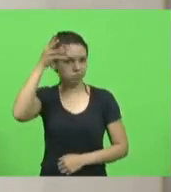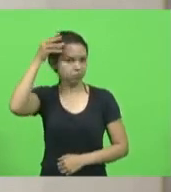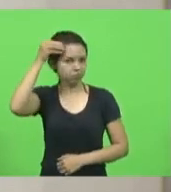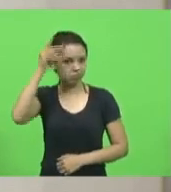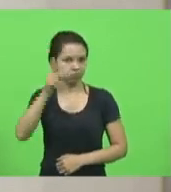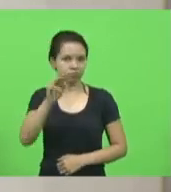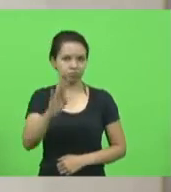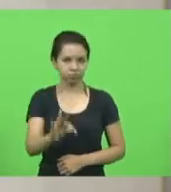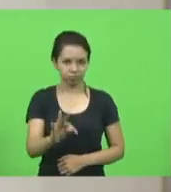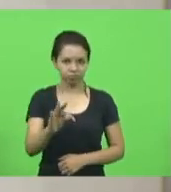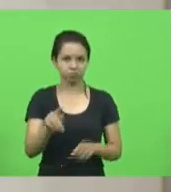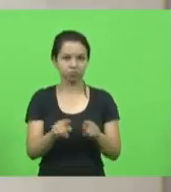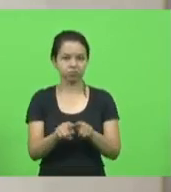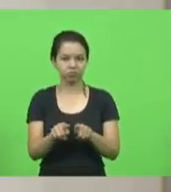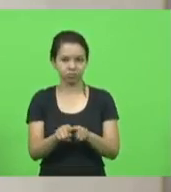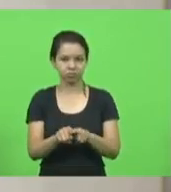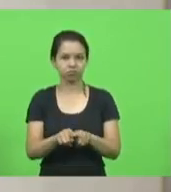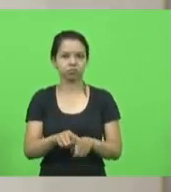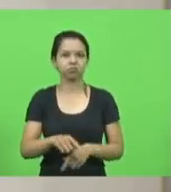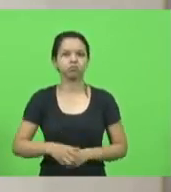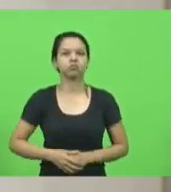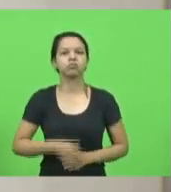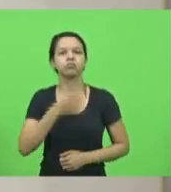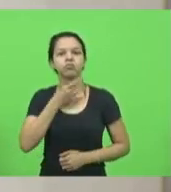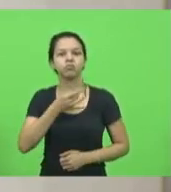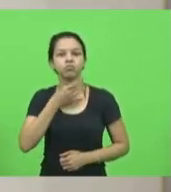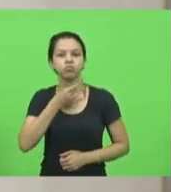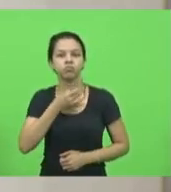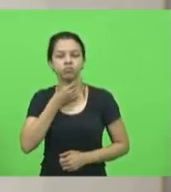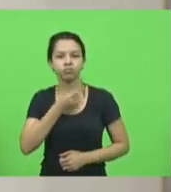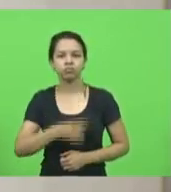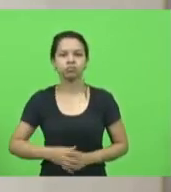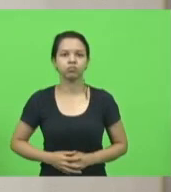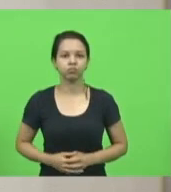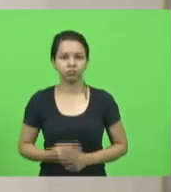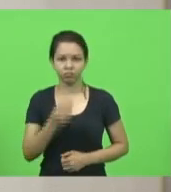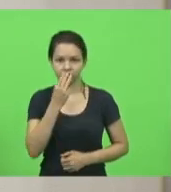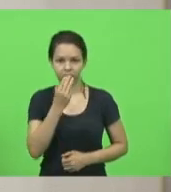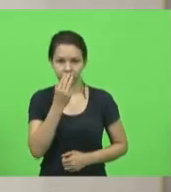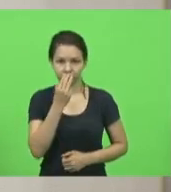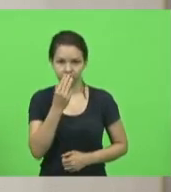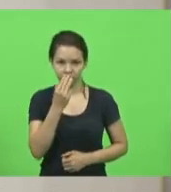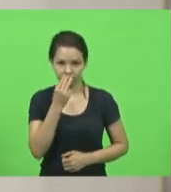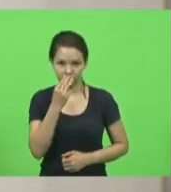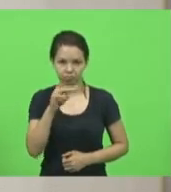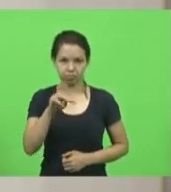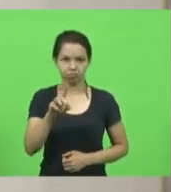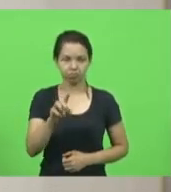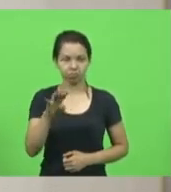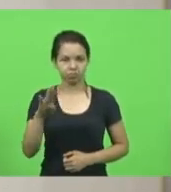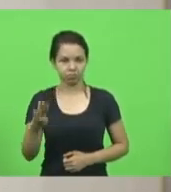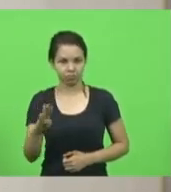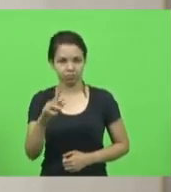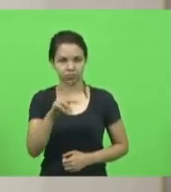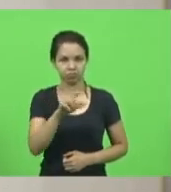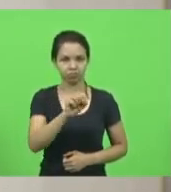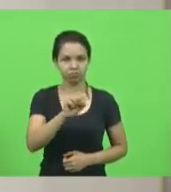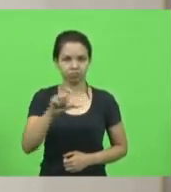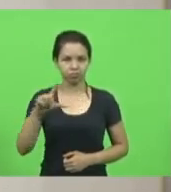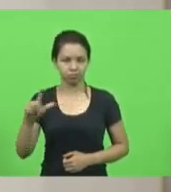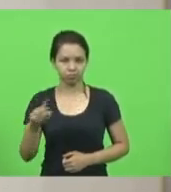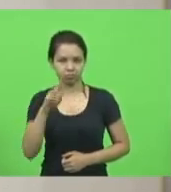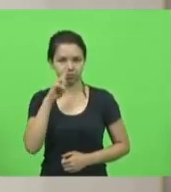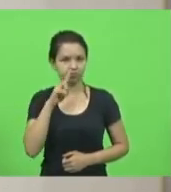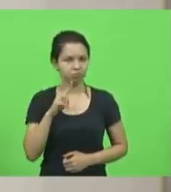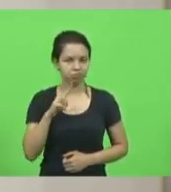PT, e os senhores deputados Valdir Cobalquini, Moacir Sopelsa, Bloco MDB Novo, Ivan Nates, Bloco PSLPL, e